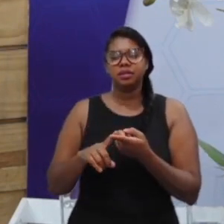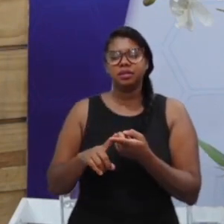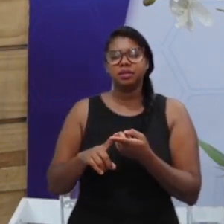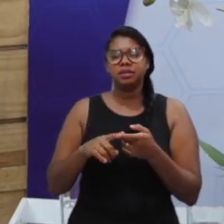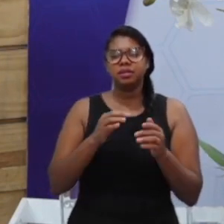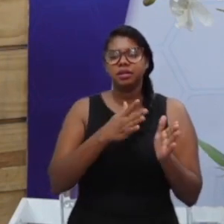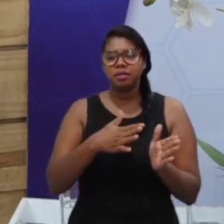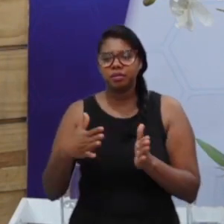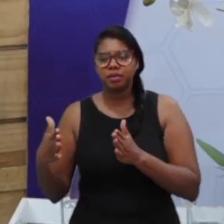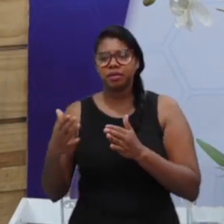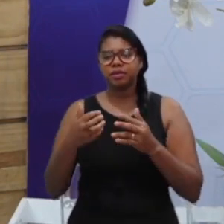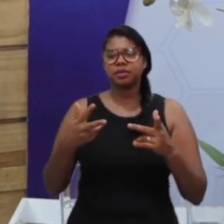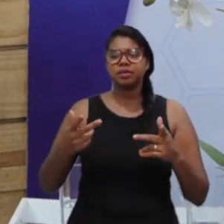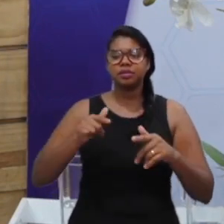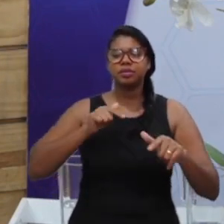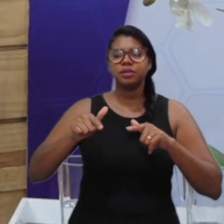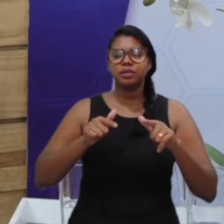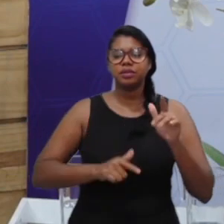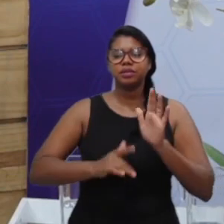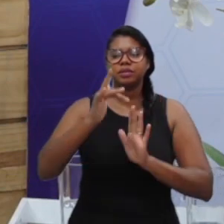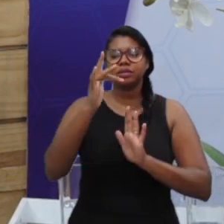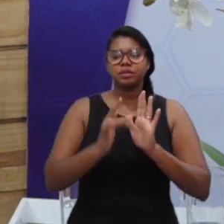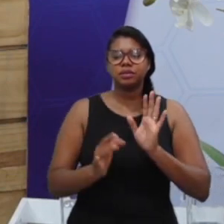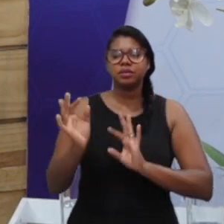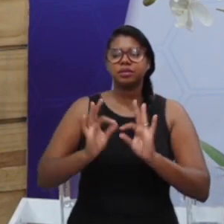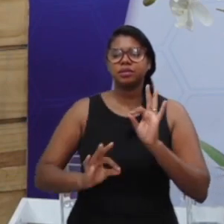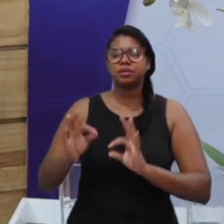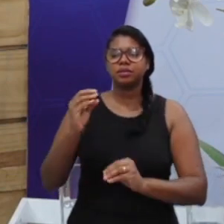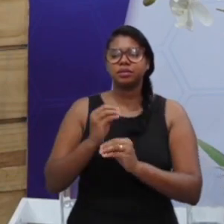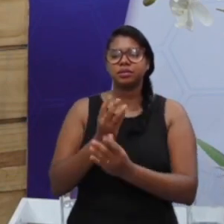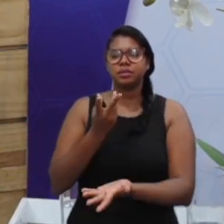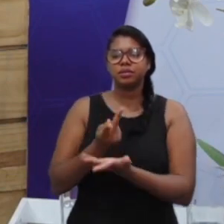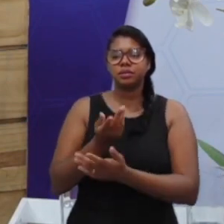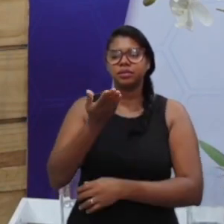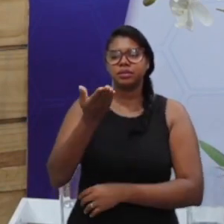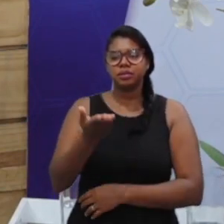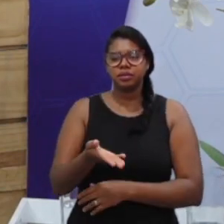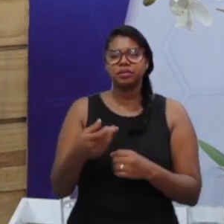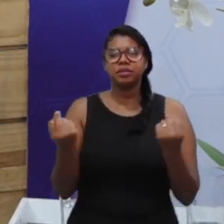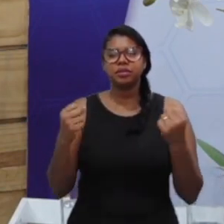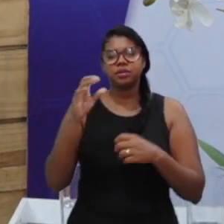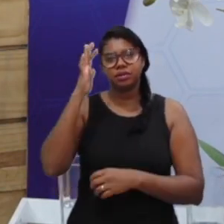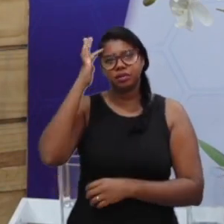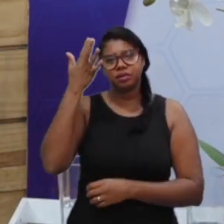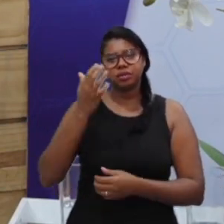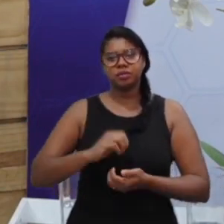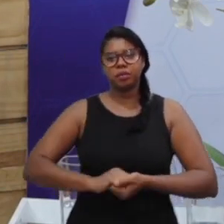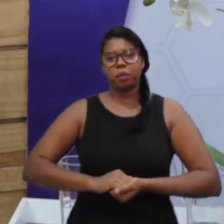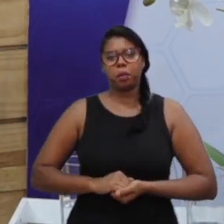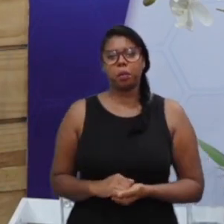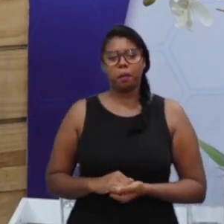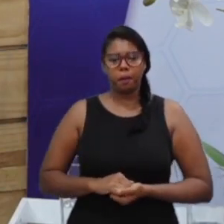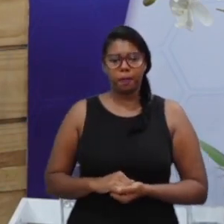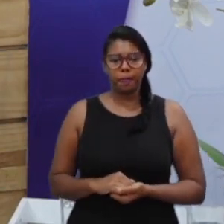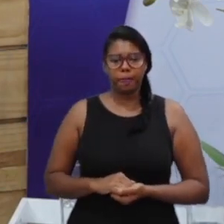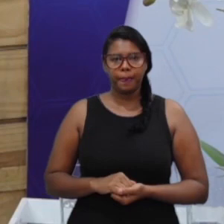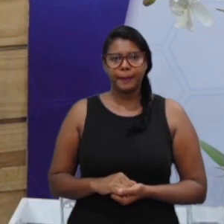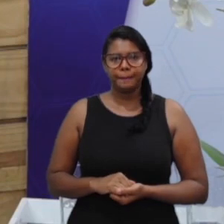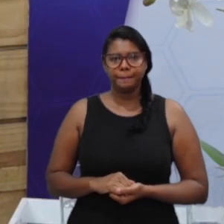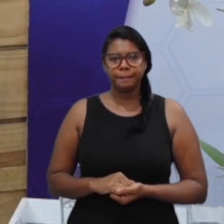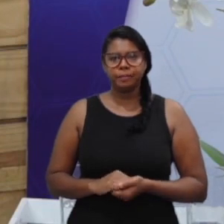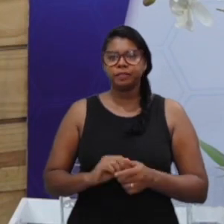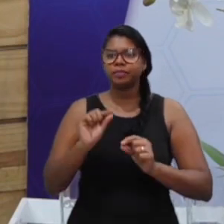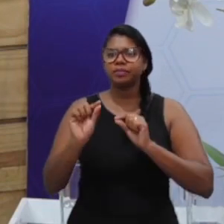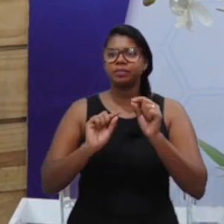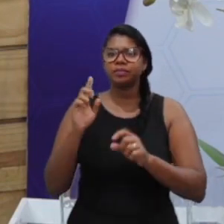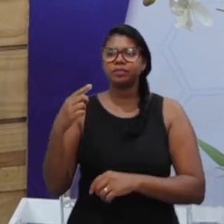trabalho definido, a todo momento você precisa decidir. E o que faz a